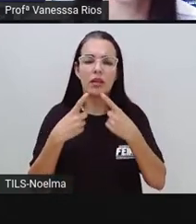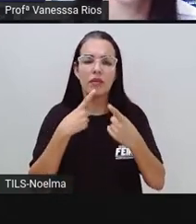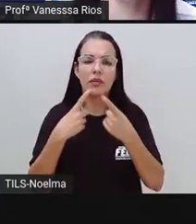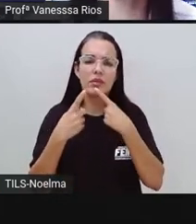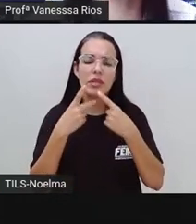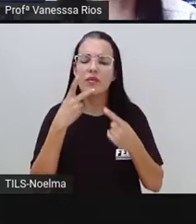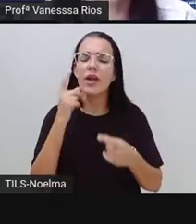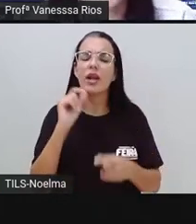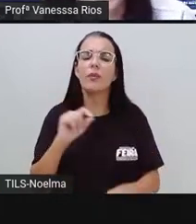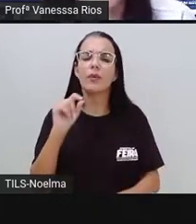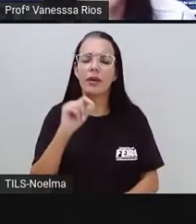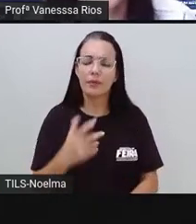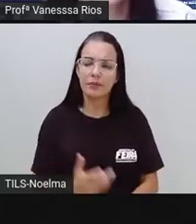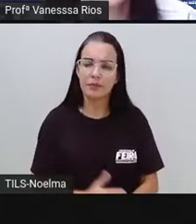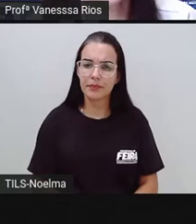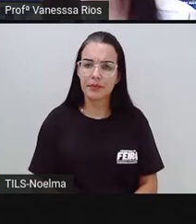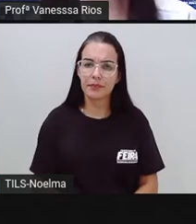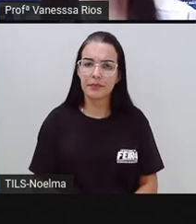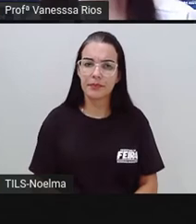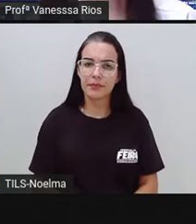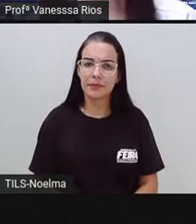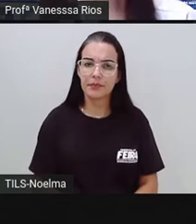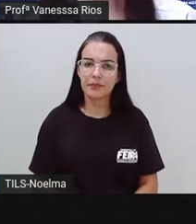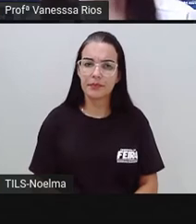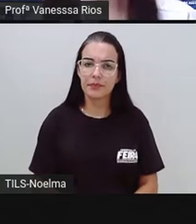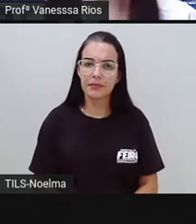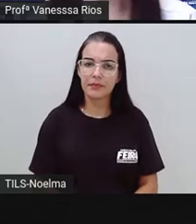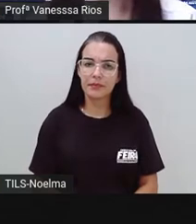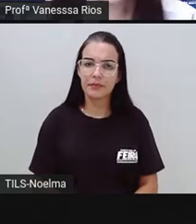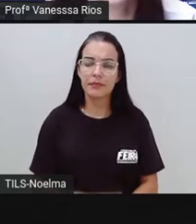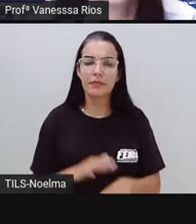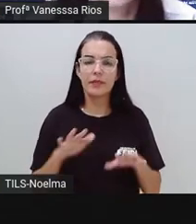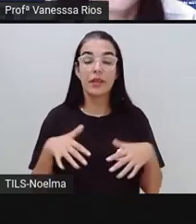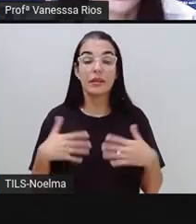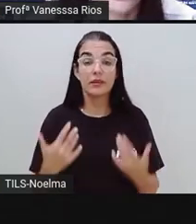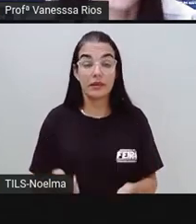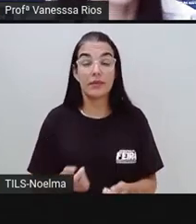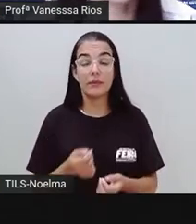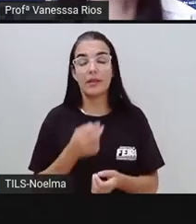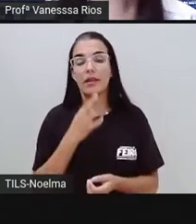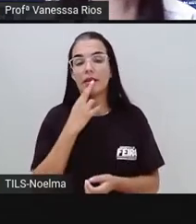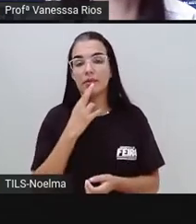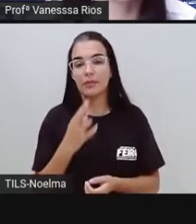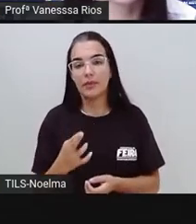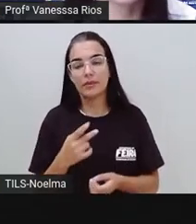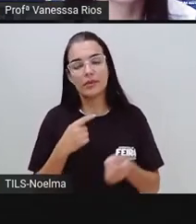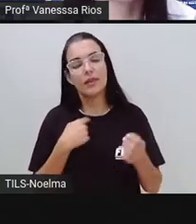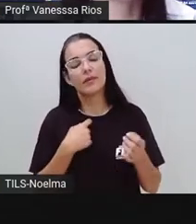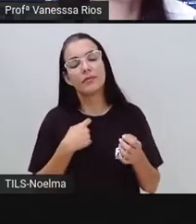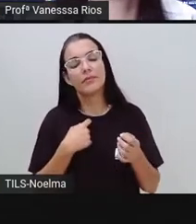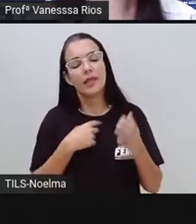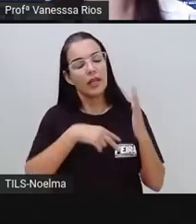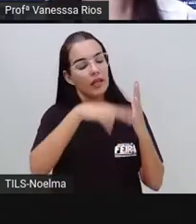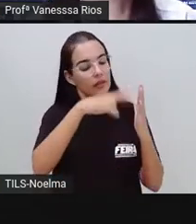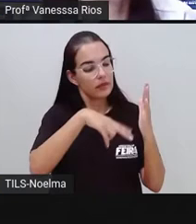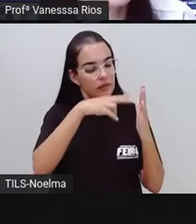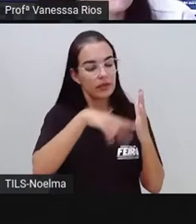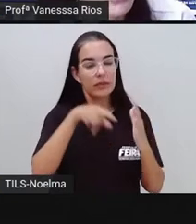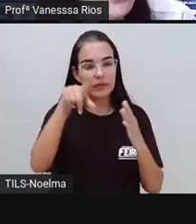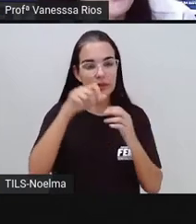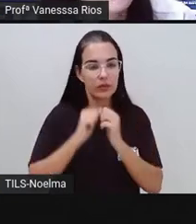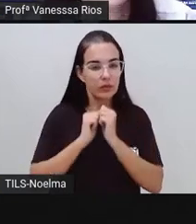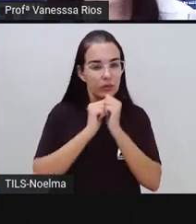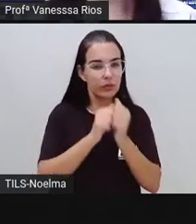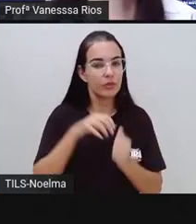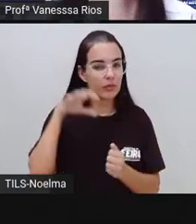fala sobre o quê? Essa entrevista que nós realizamos a leitura agora, né? A Pro foi lendo e acredito que vocês foram